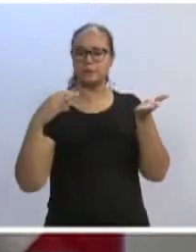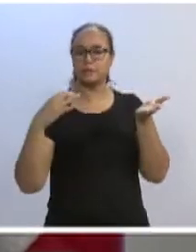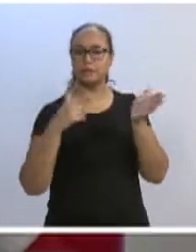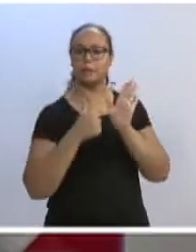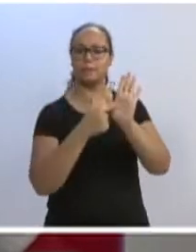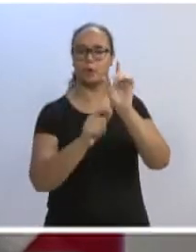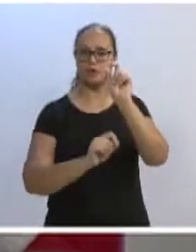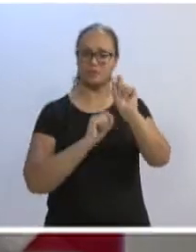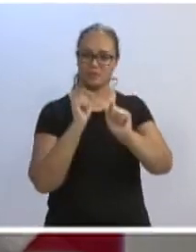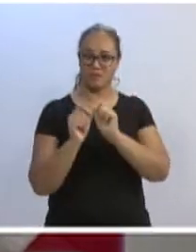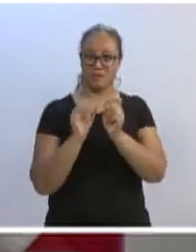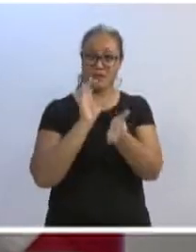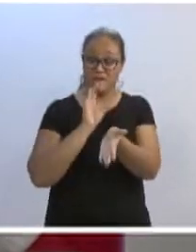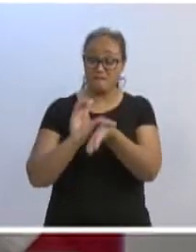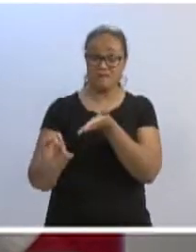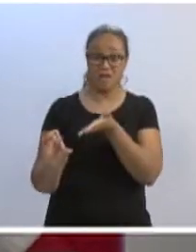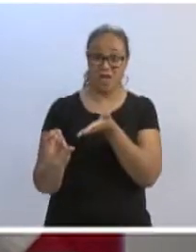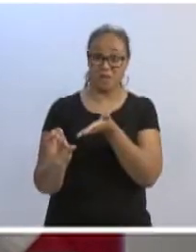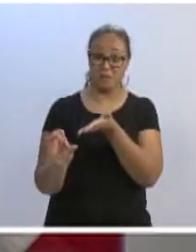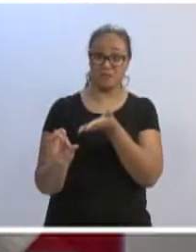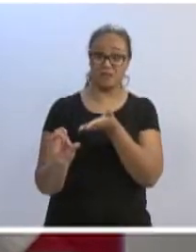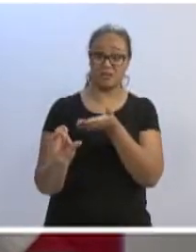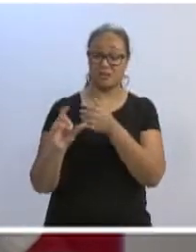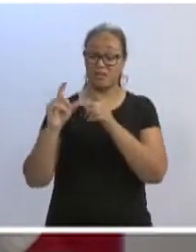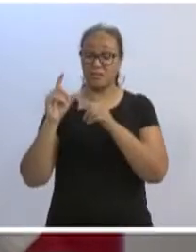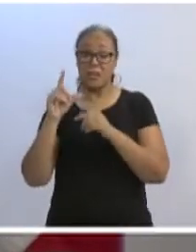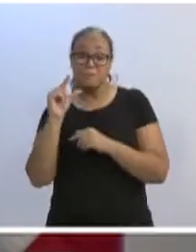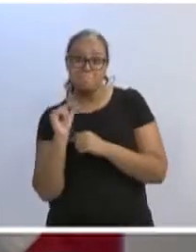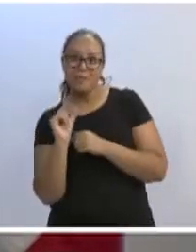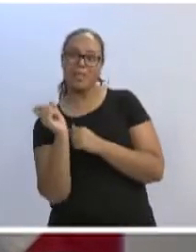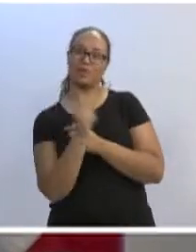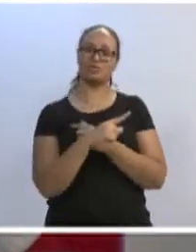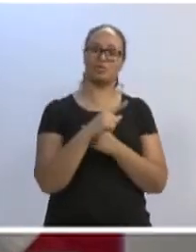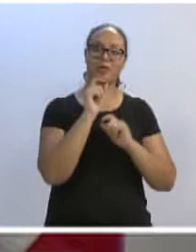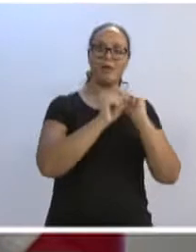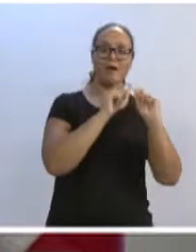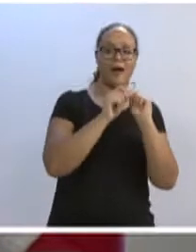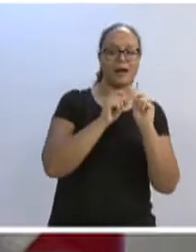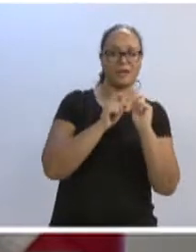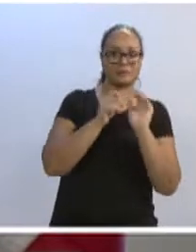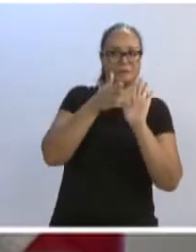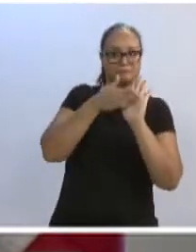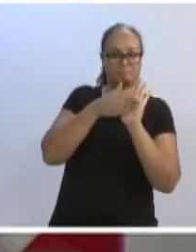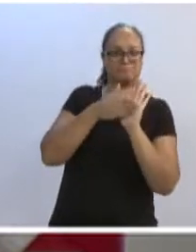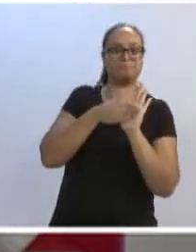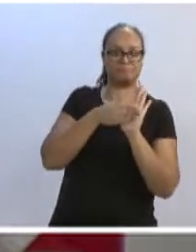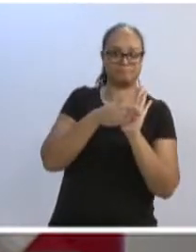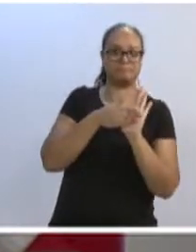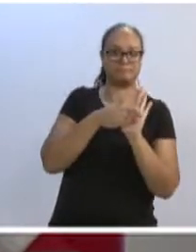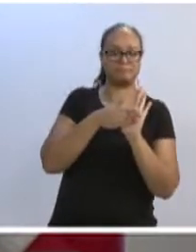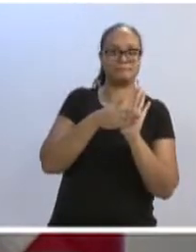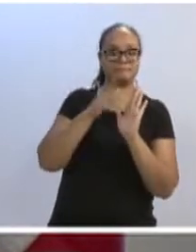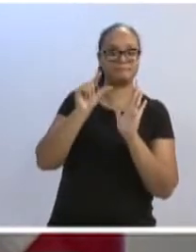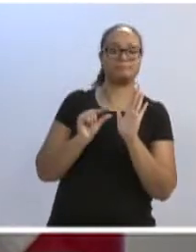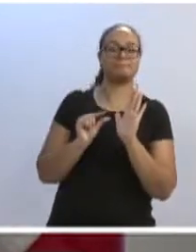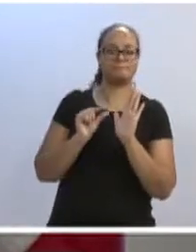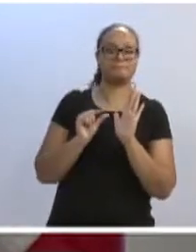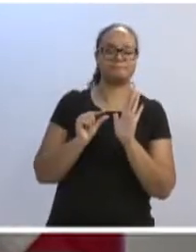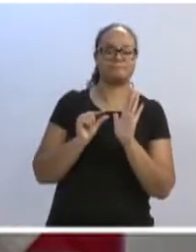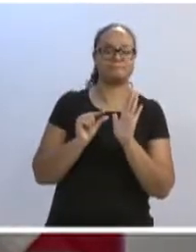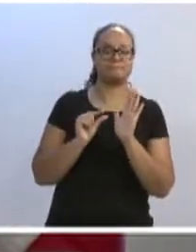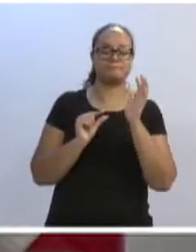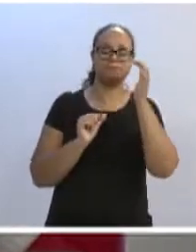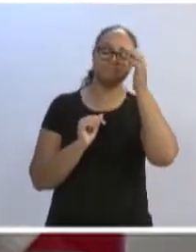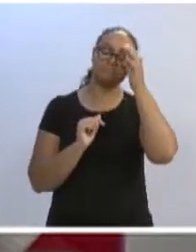Blumenau, para que se entenda, e o vereador Lanzarim já foi secretário de saúde e sabe das dificuldades de gerir uma secretaria, o